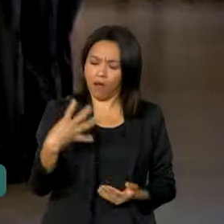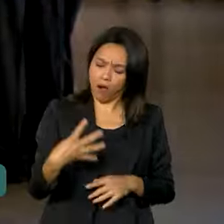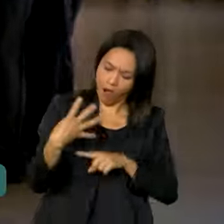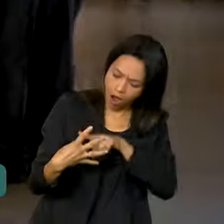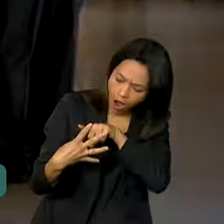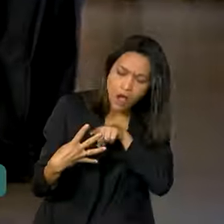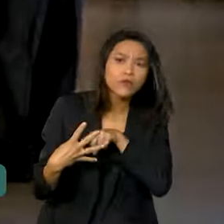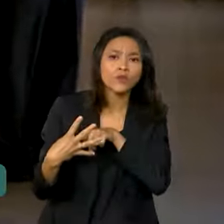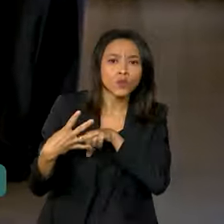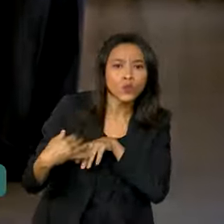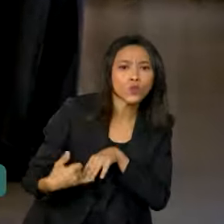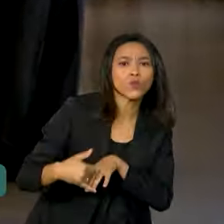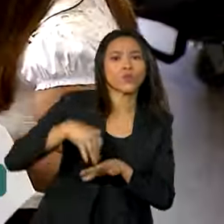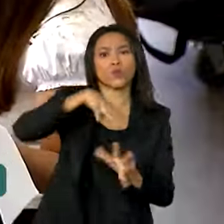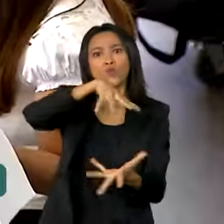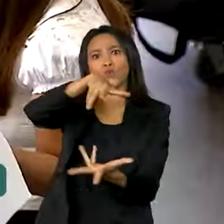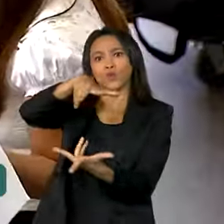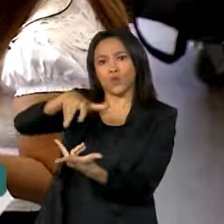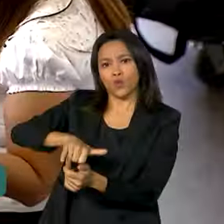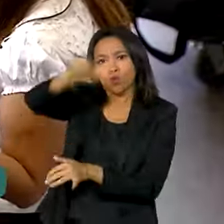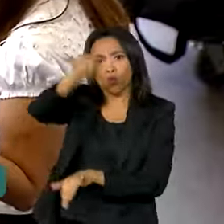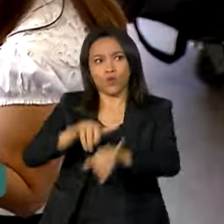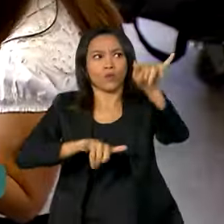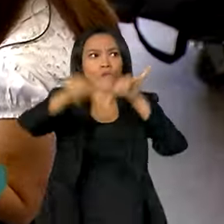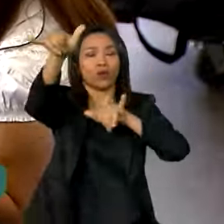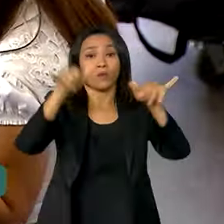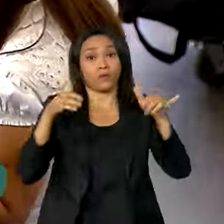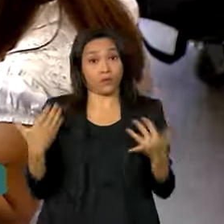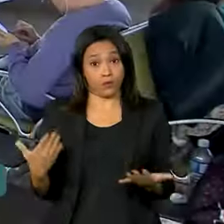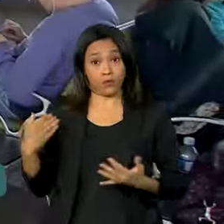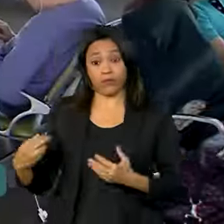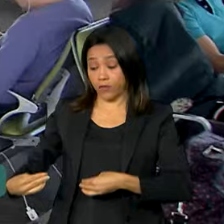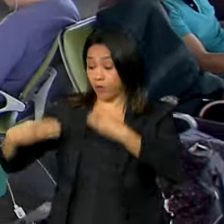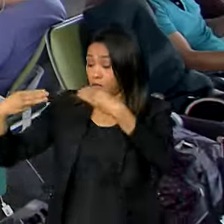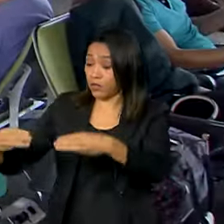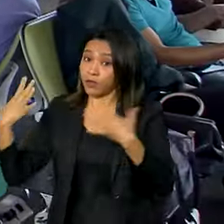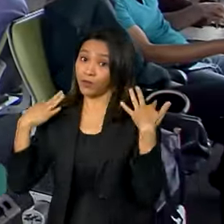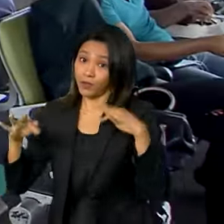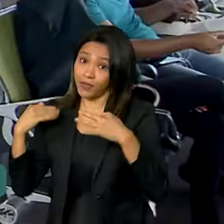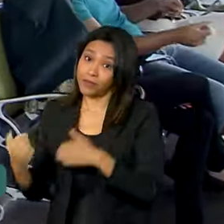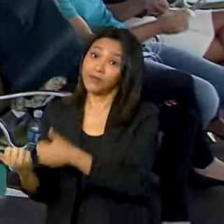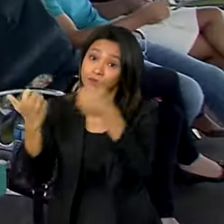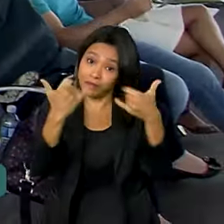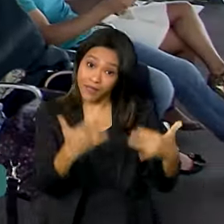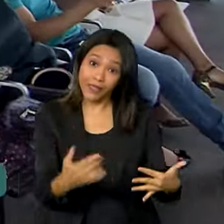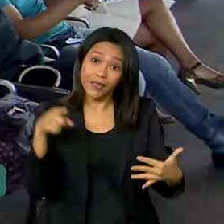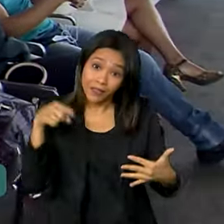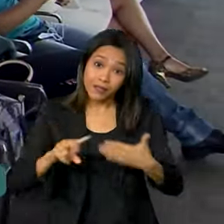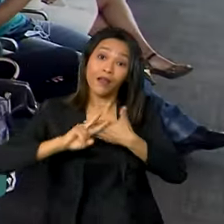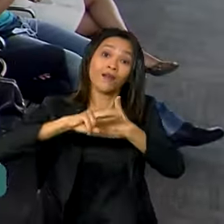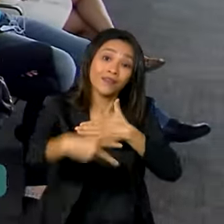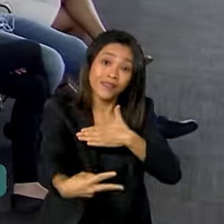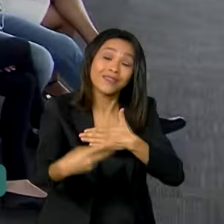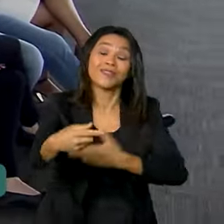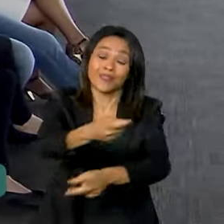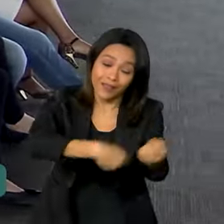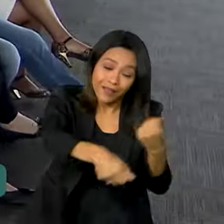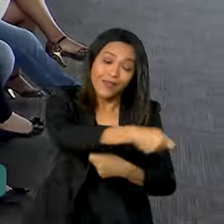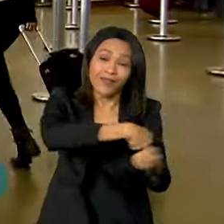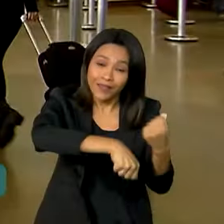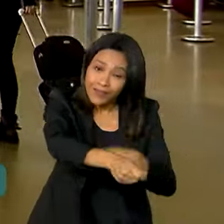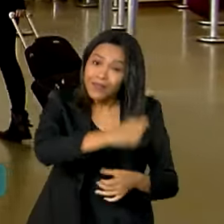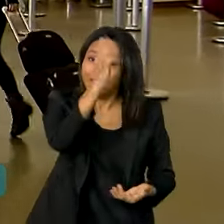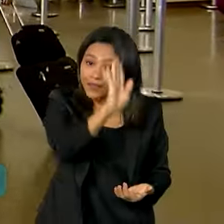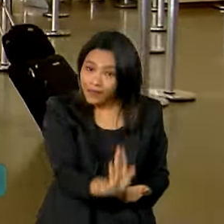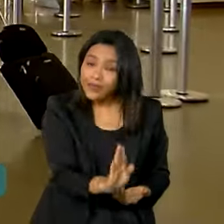de aviação civil do mundo. Para o Ministério do Turismo, esse é um reflexo da situação econômica do país